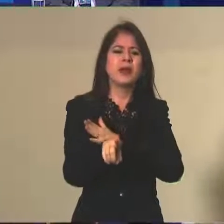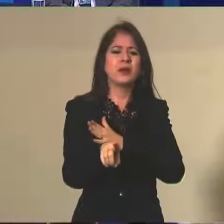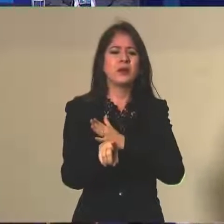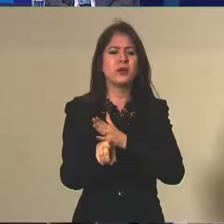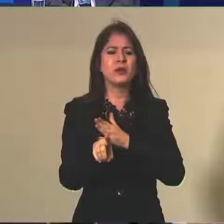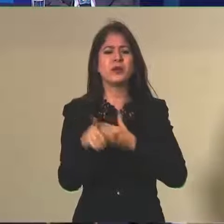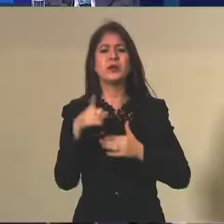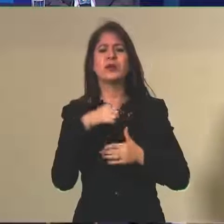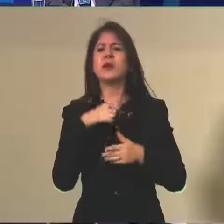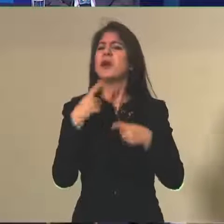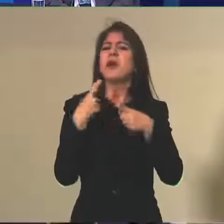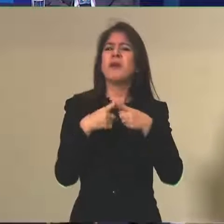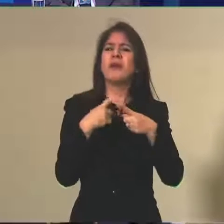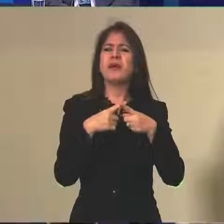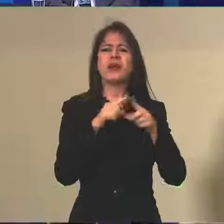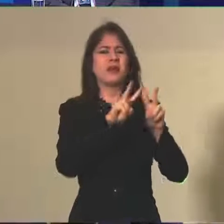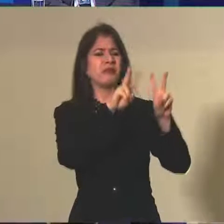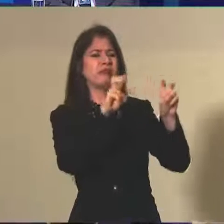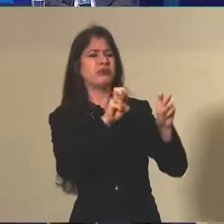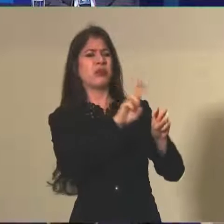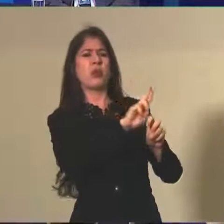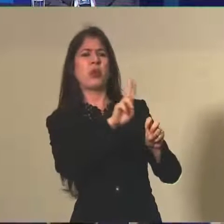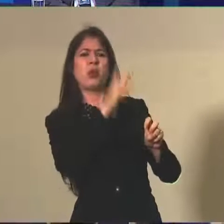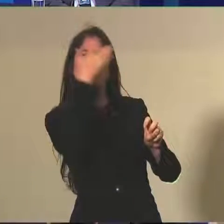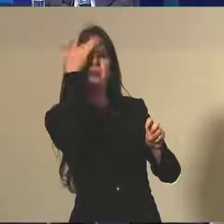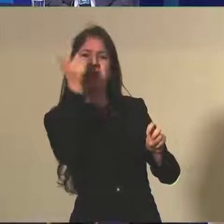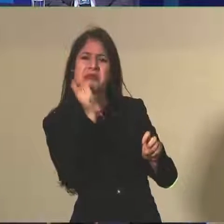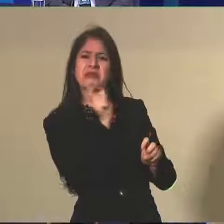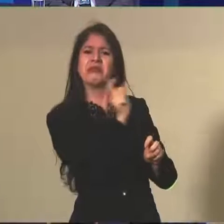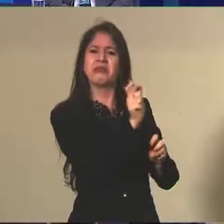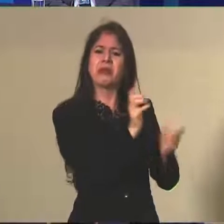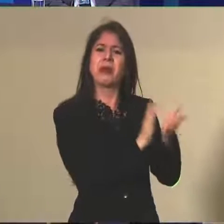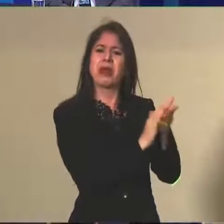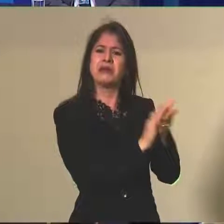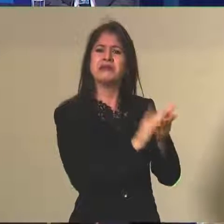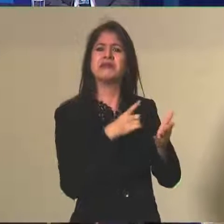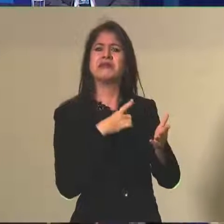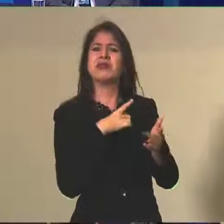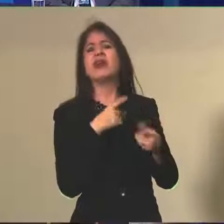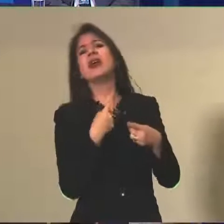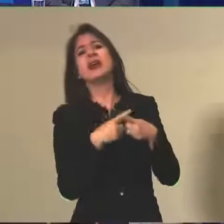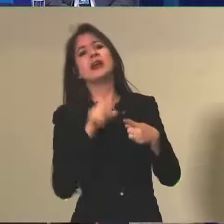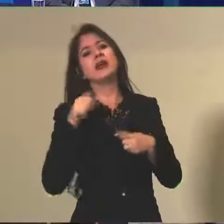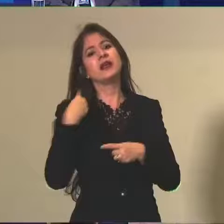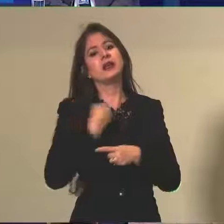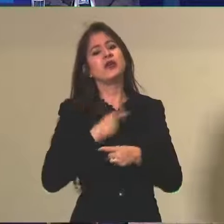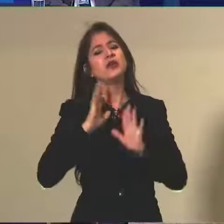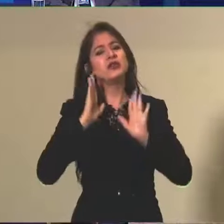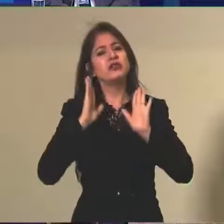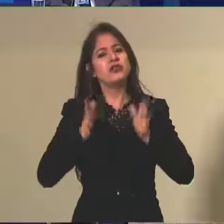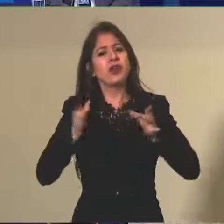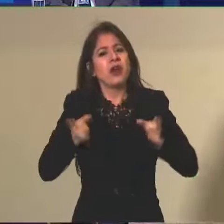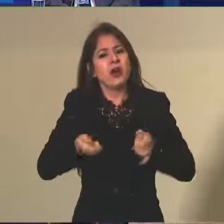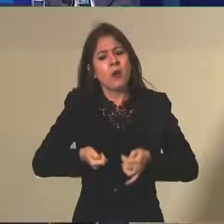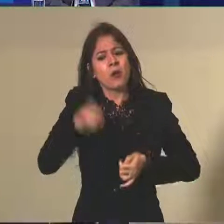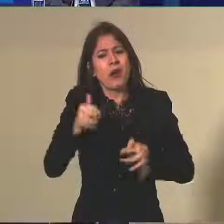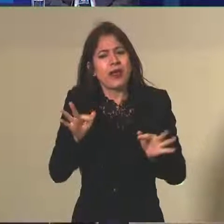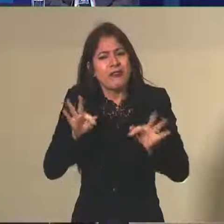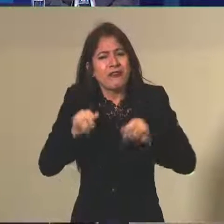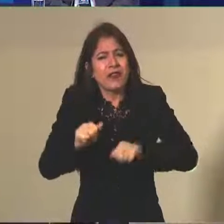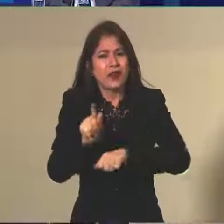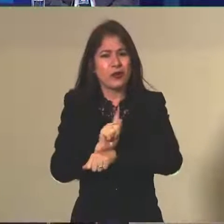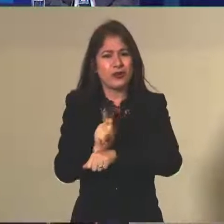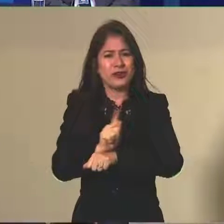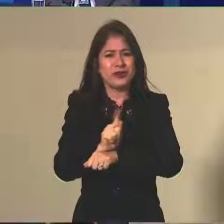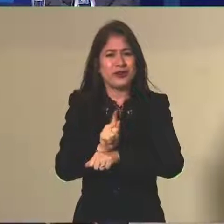que o senhor faz essa menção e como que... eu sei que vocês já estão aí na reta final de gestão,